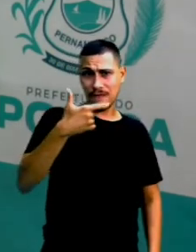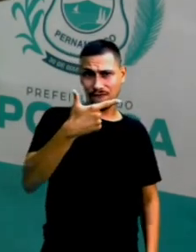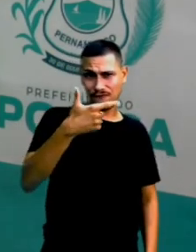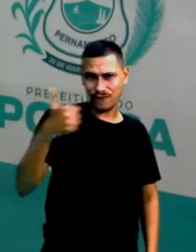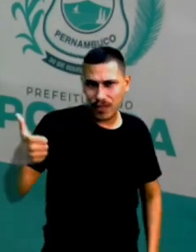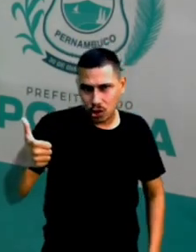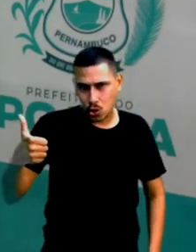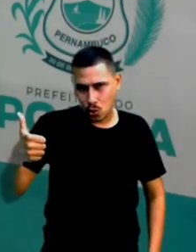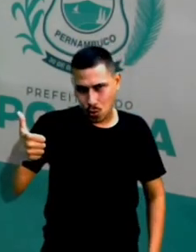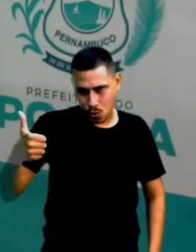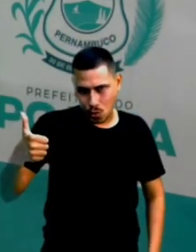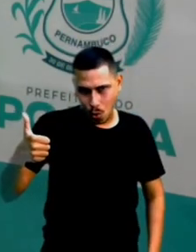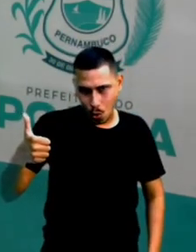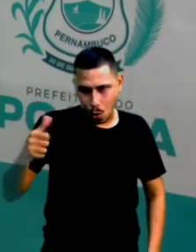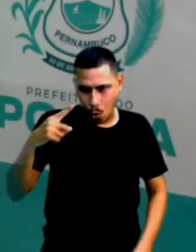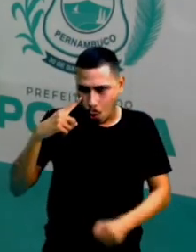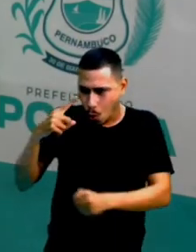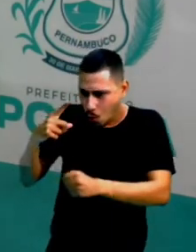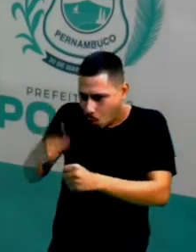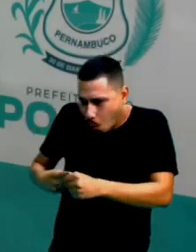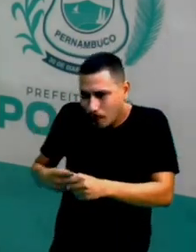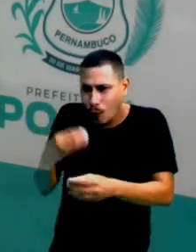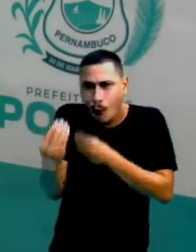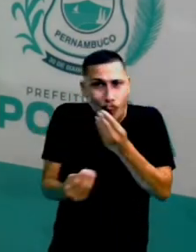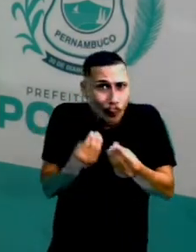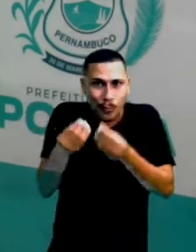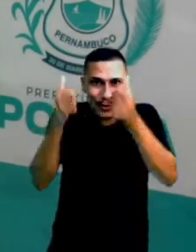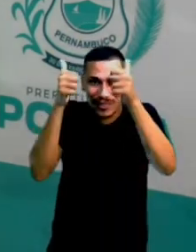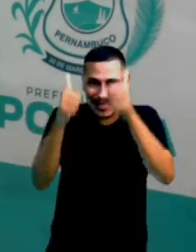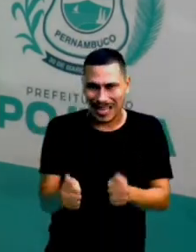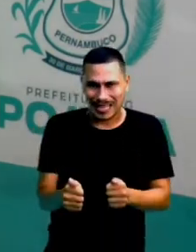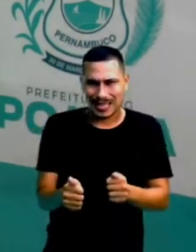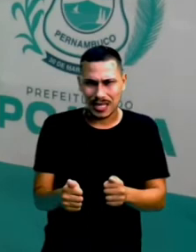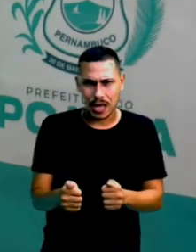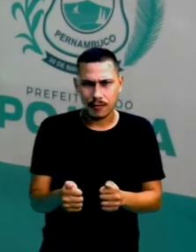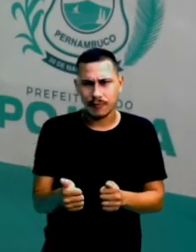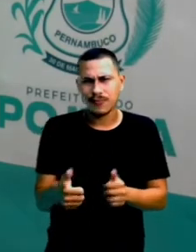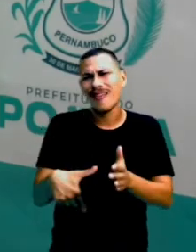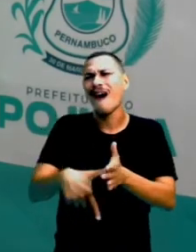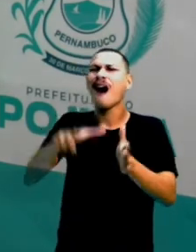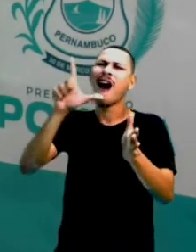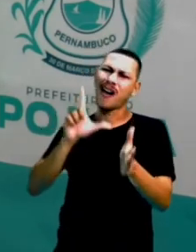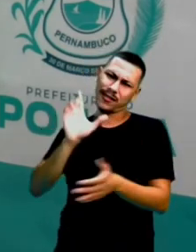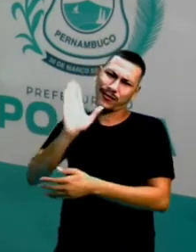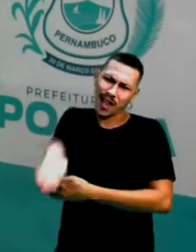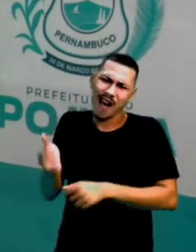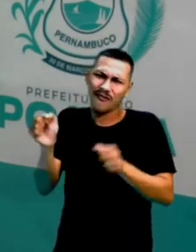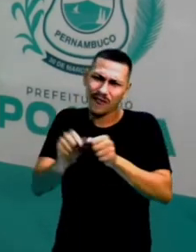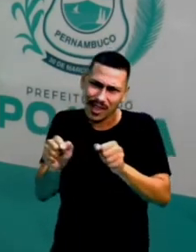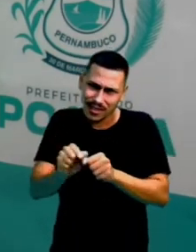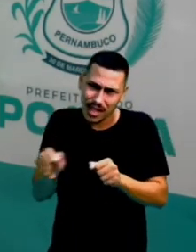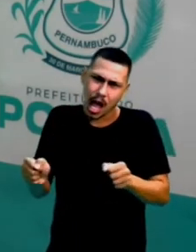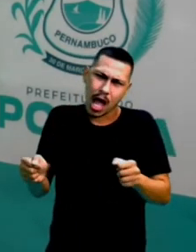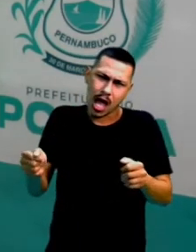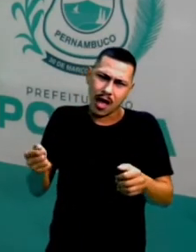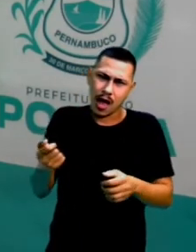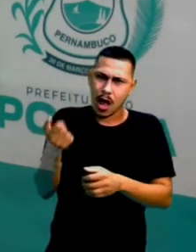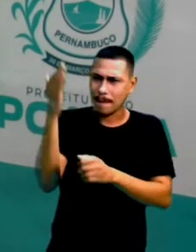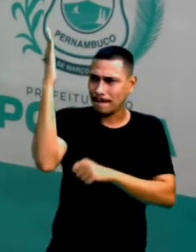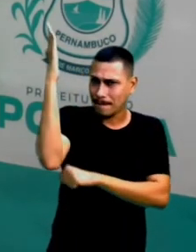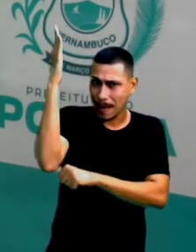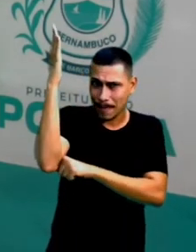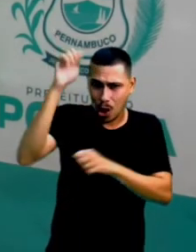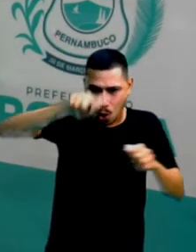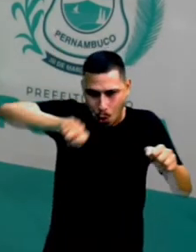artista Né? Aliás Onde é que ele se descobriu artista? Ele já fazia as colheres de pau Que vendia lá na feira livre